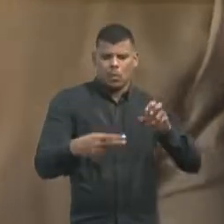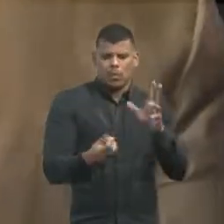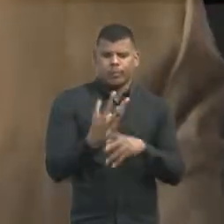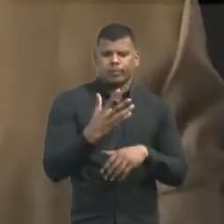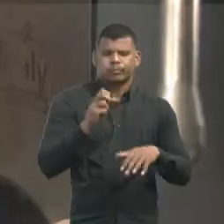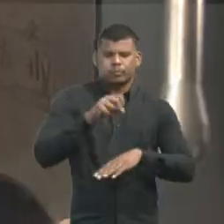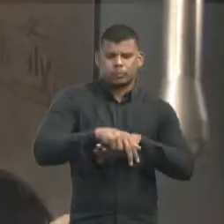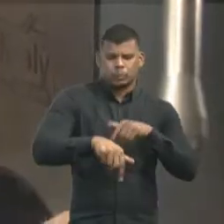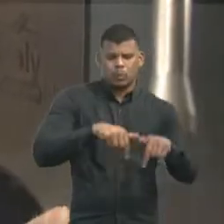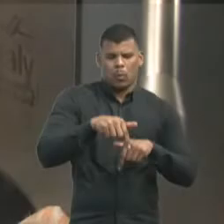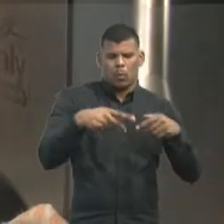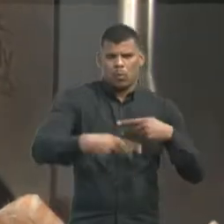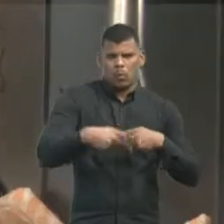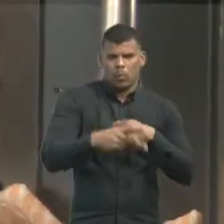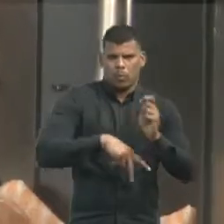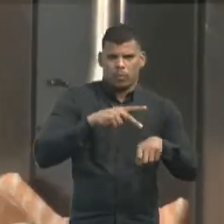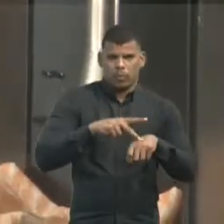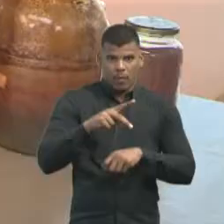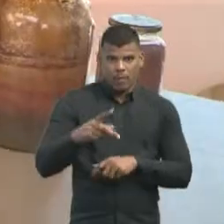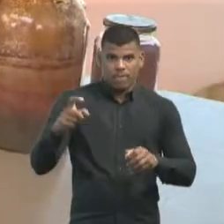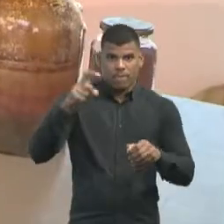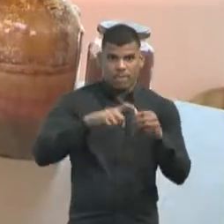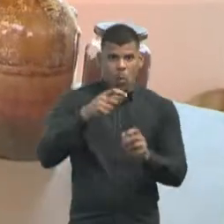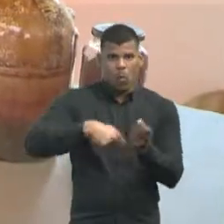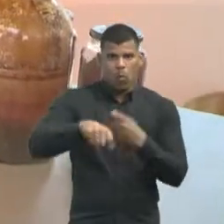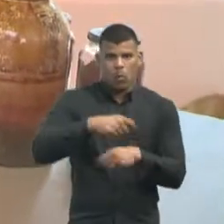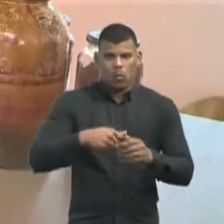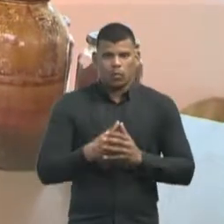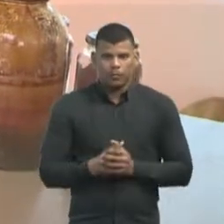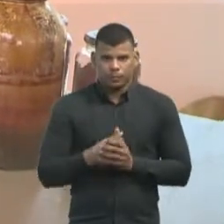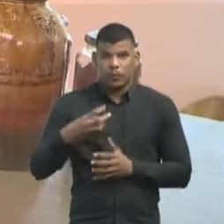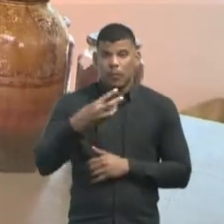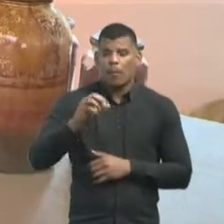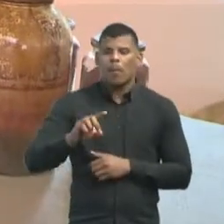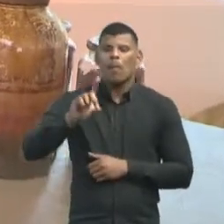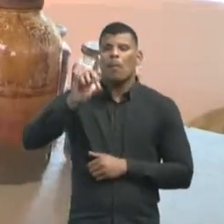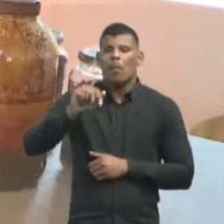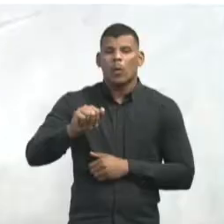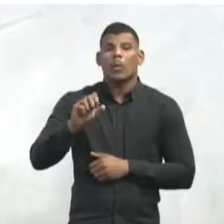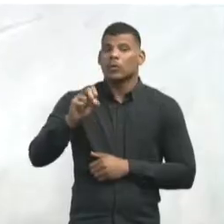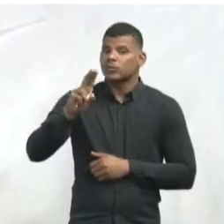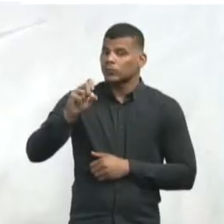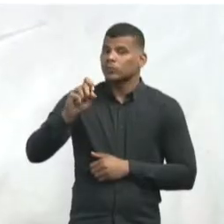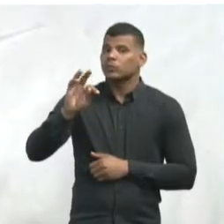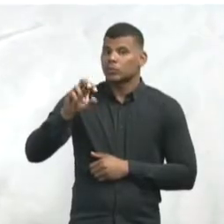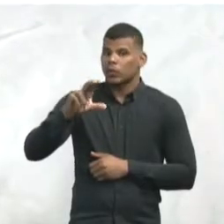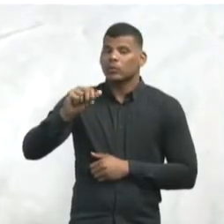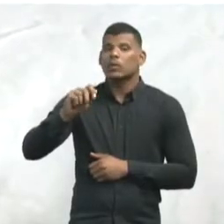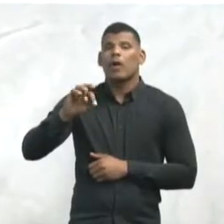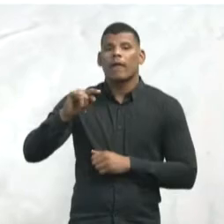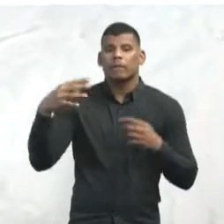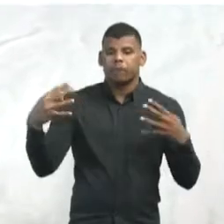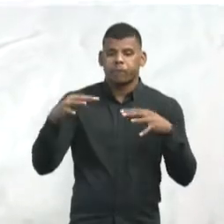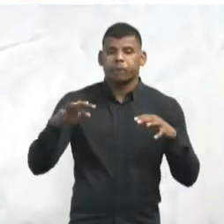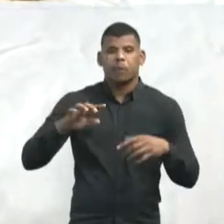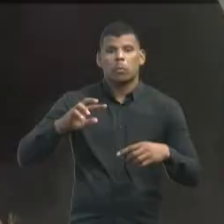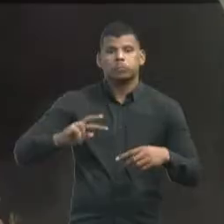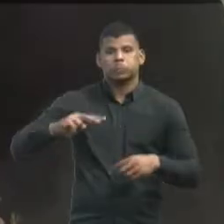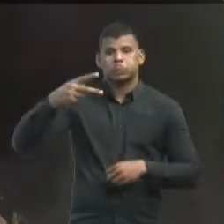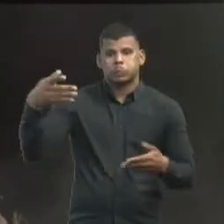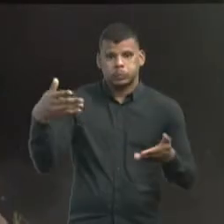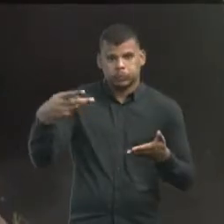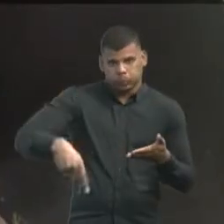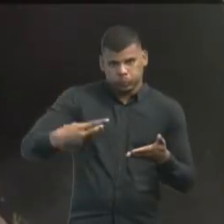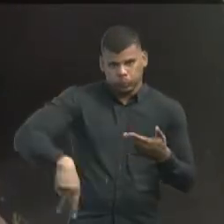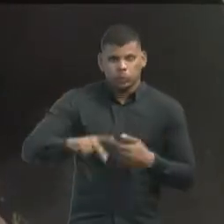de empregos no país na retomada econômica. Moda sustentável cresce e ganha destaque cada vez mais no Ceará.